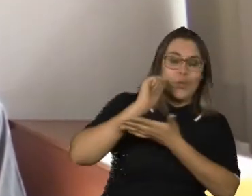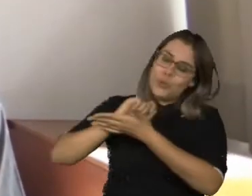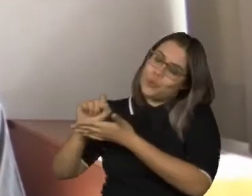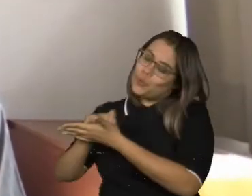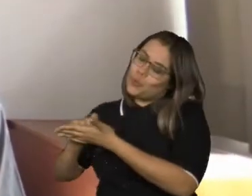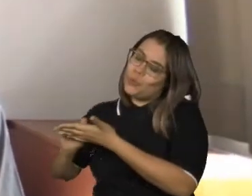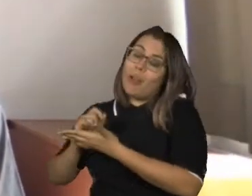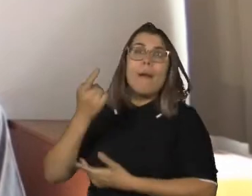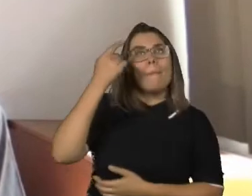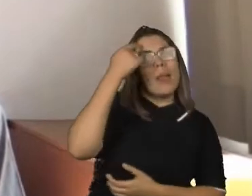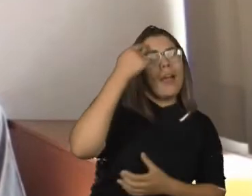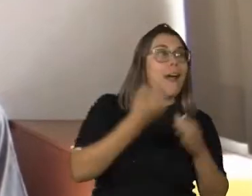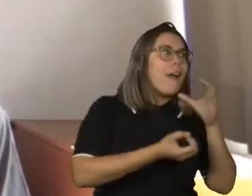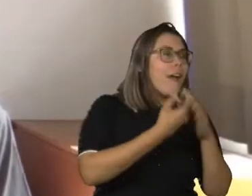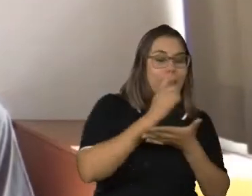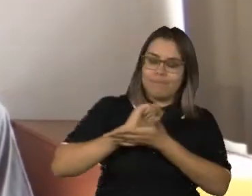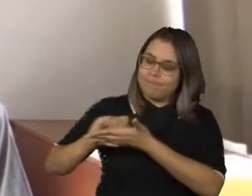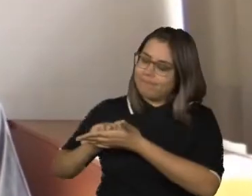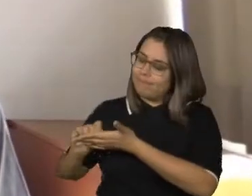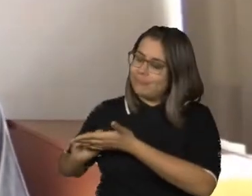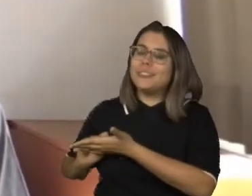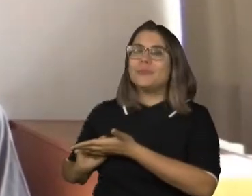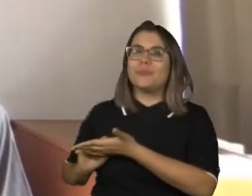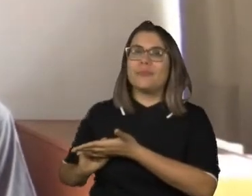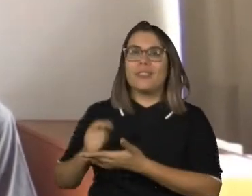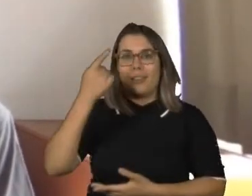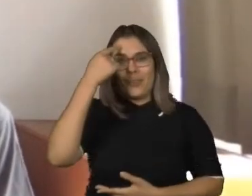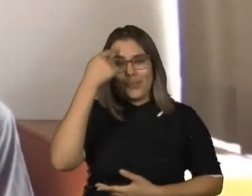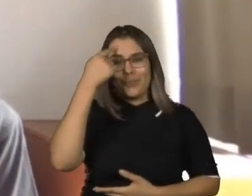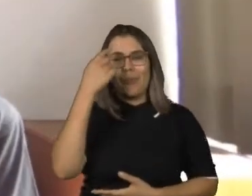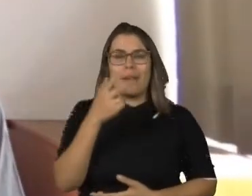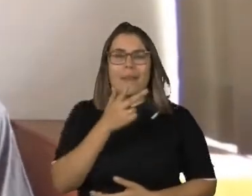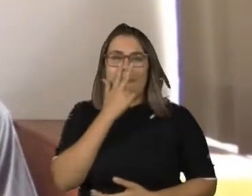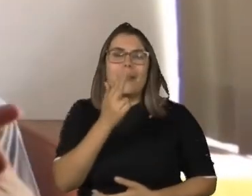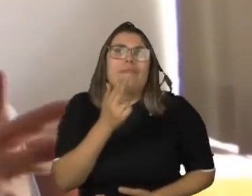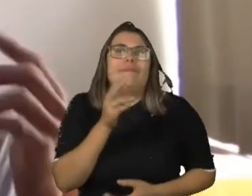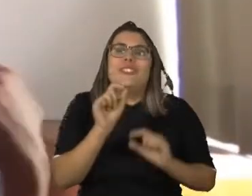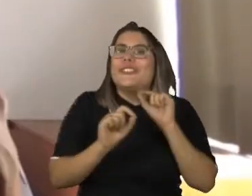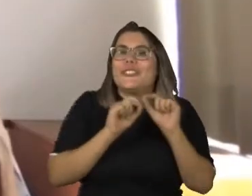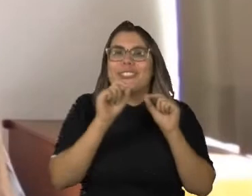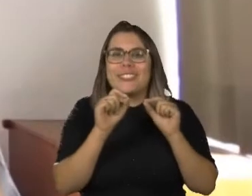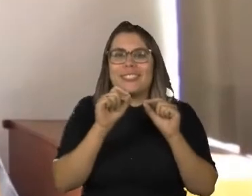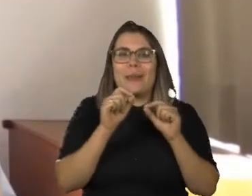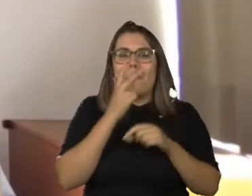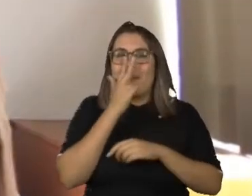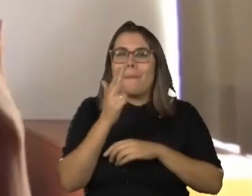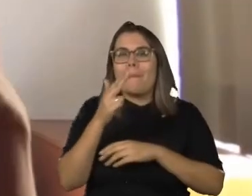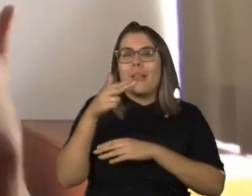delas, eu salvei um submarino dos tentáculos de um polvo e das presas de uma baleia orca.